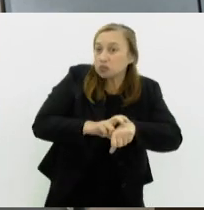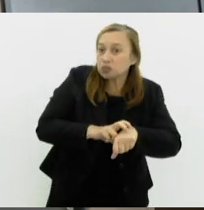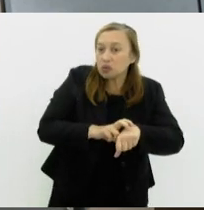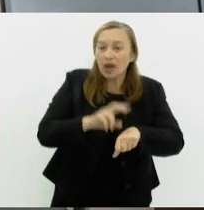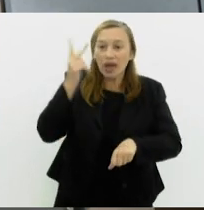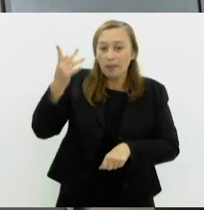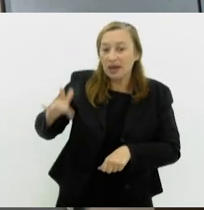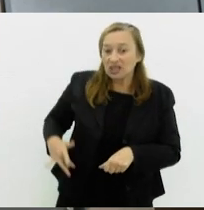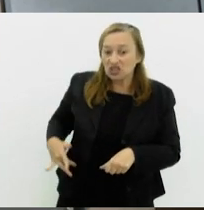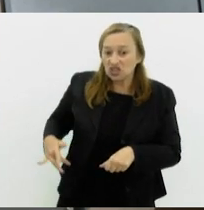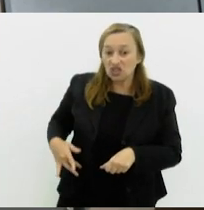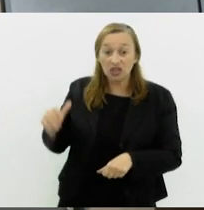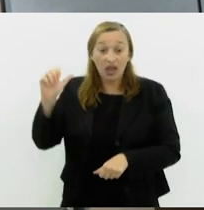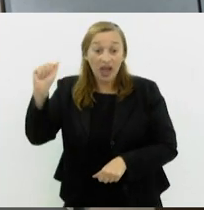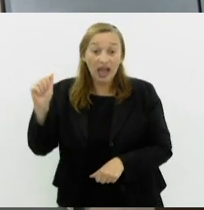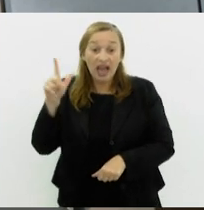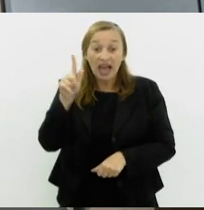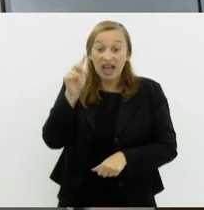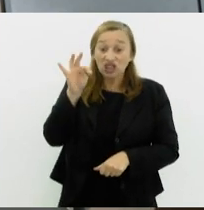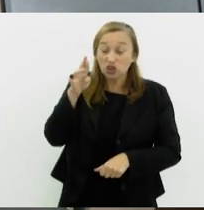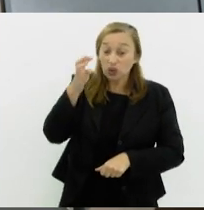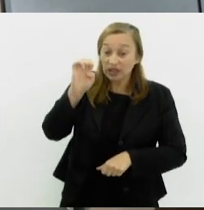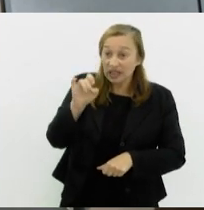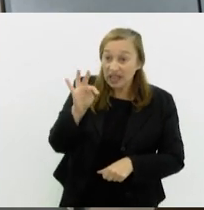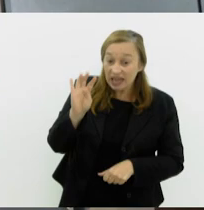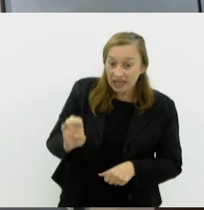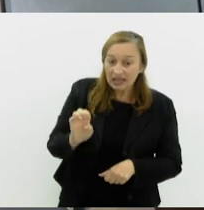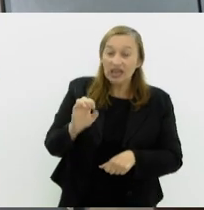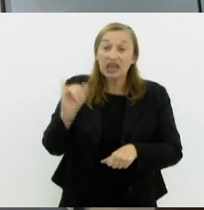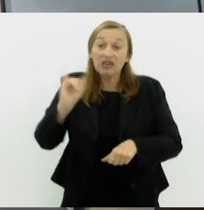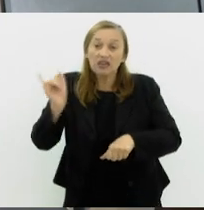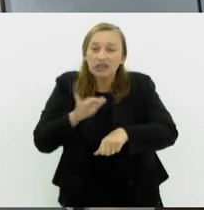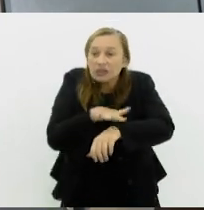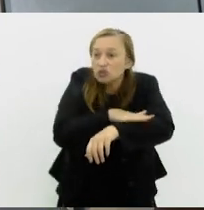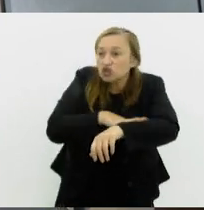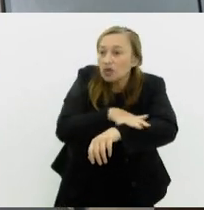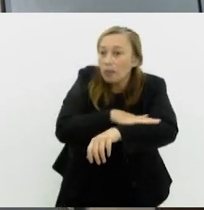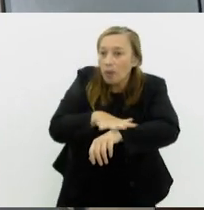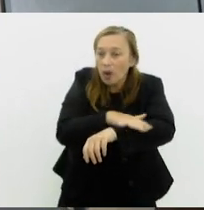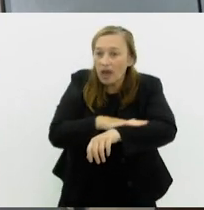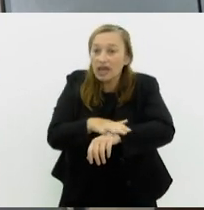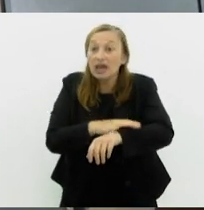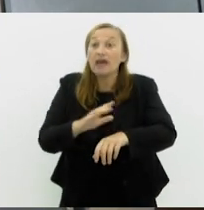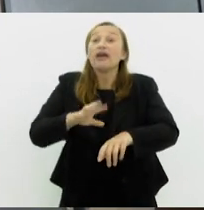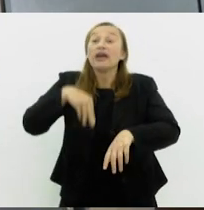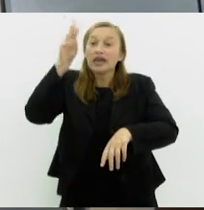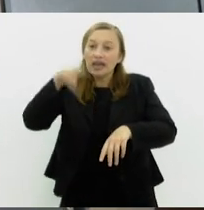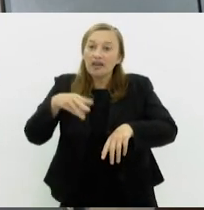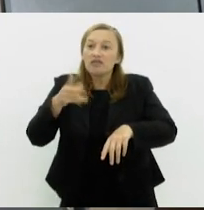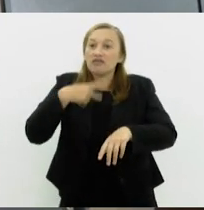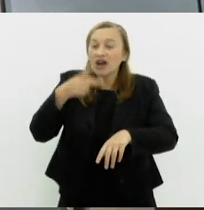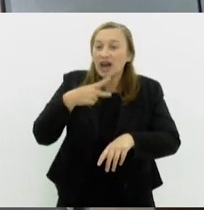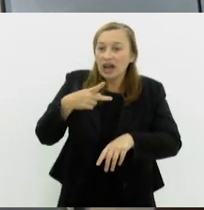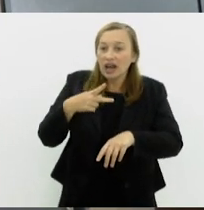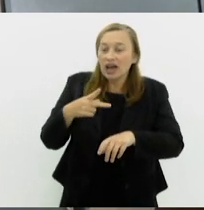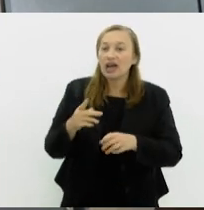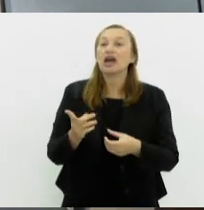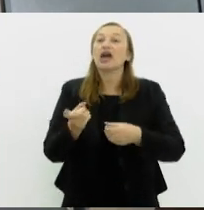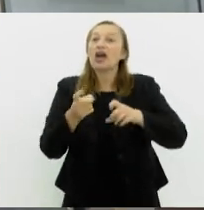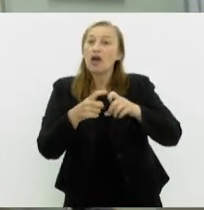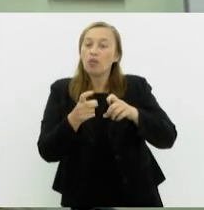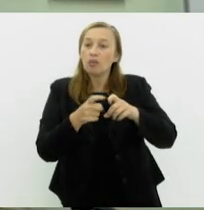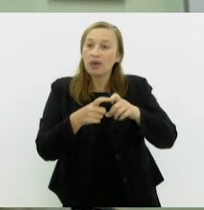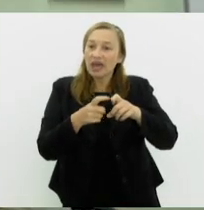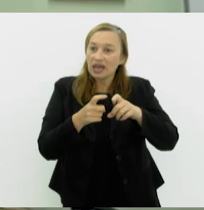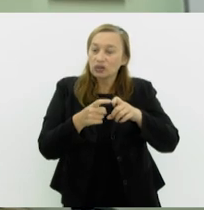hepatite A, gastroenterite e infecções de pele, incluindo micoses. Quem dá o alerta é o infectologista Renato Kifuri.